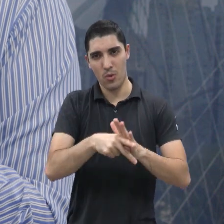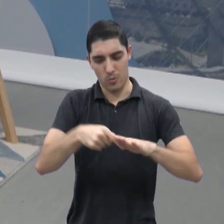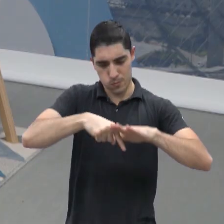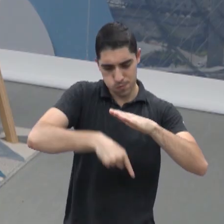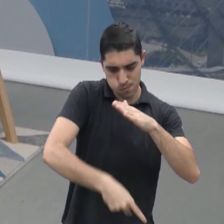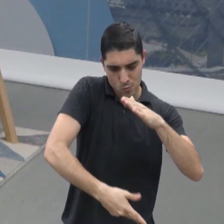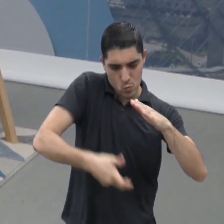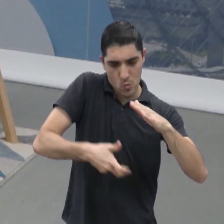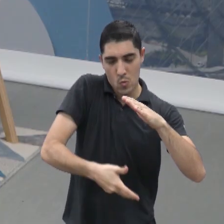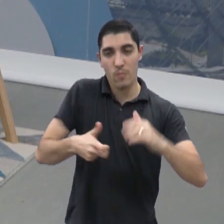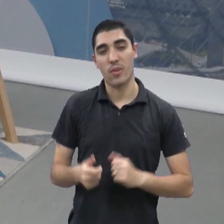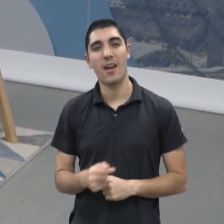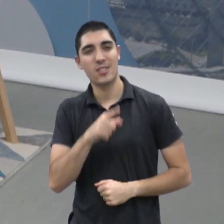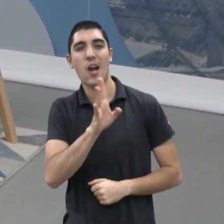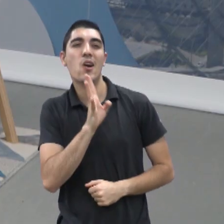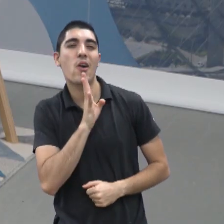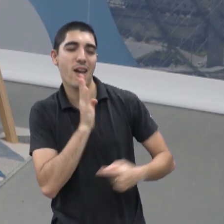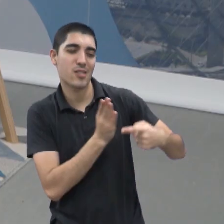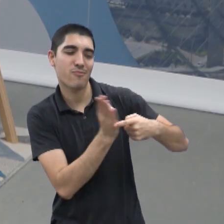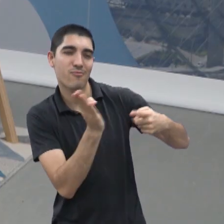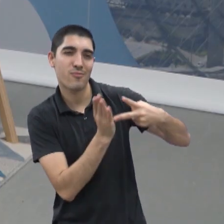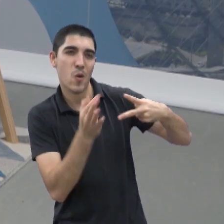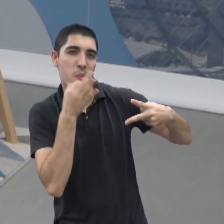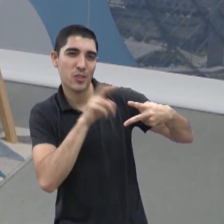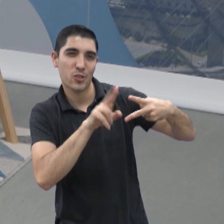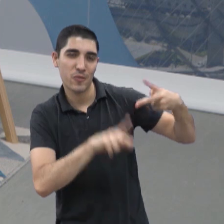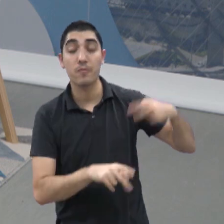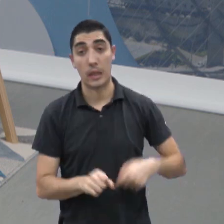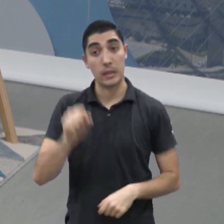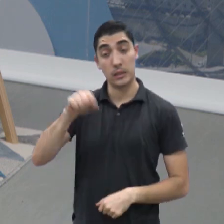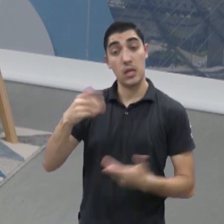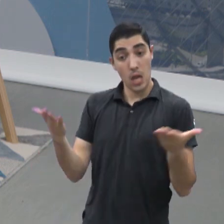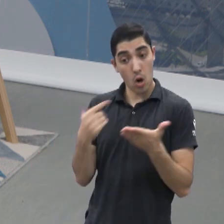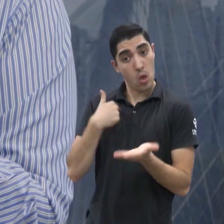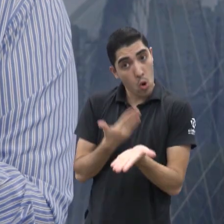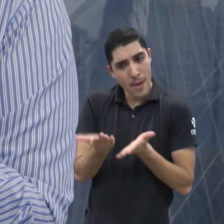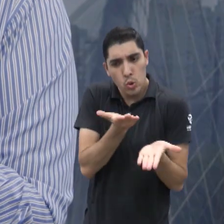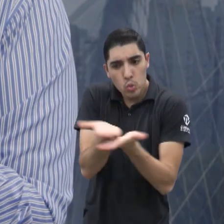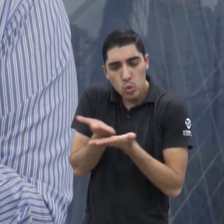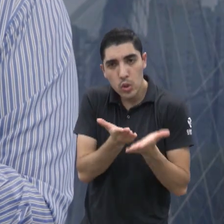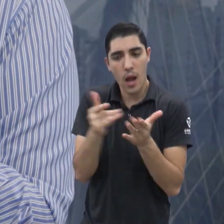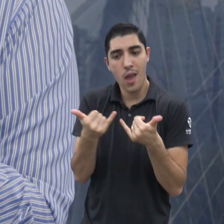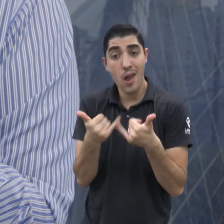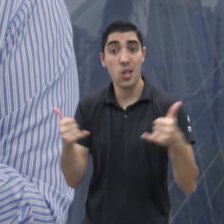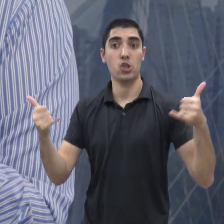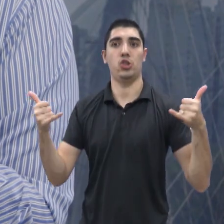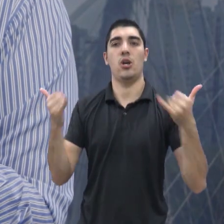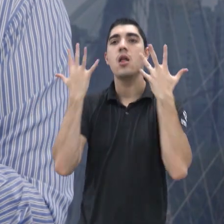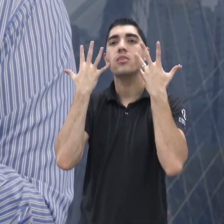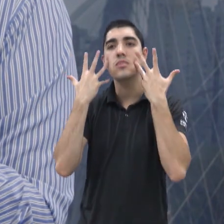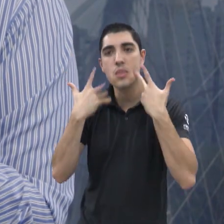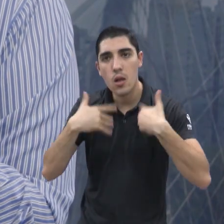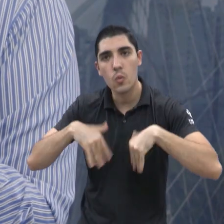Conheço os dois lados. Conheço os dois lados. E eu vim para estudar energia renovável, que é o que eu acredito e eu acho que é o